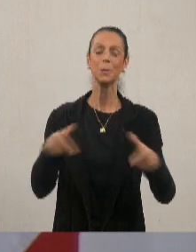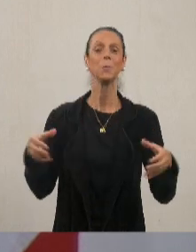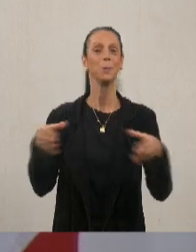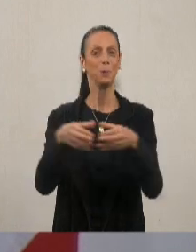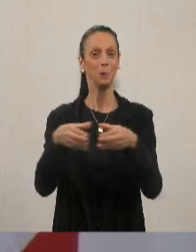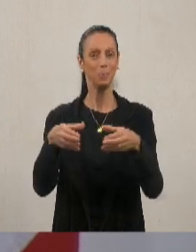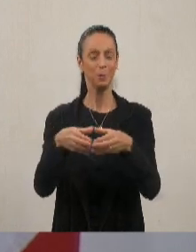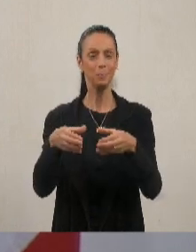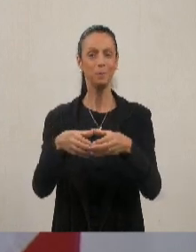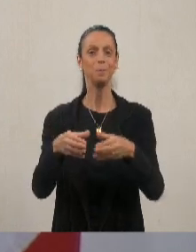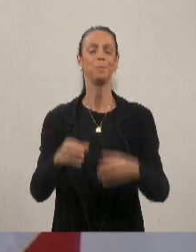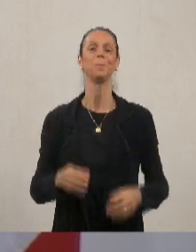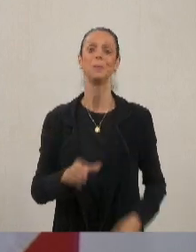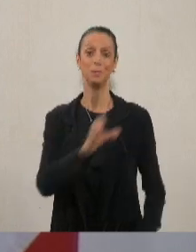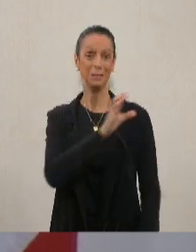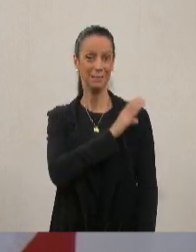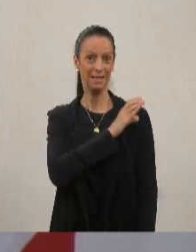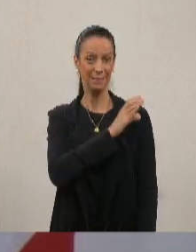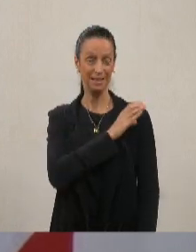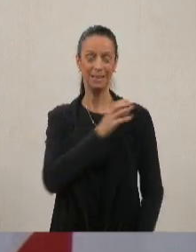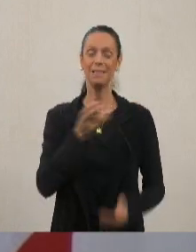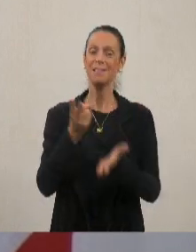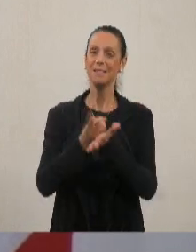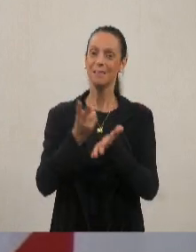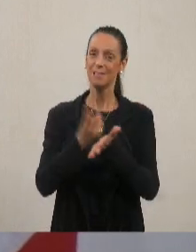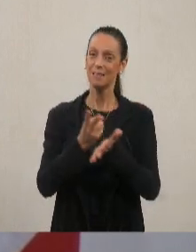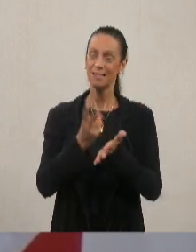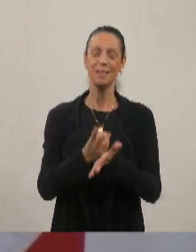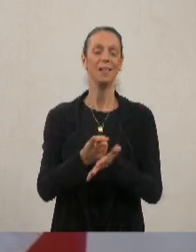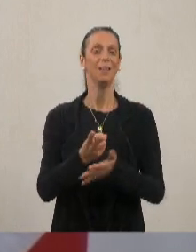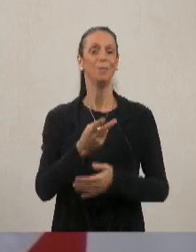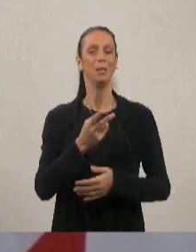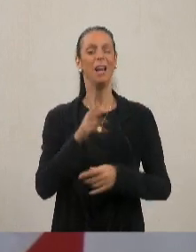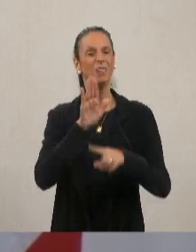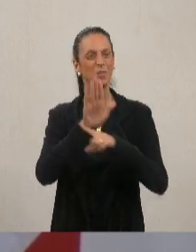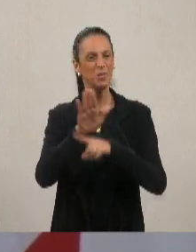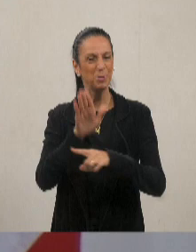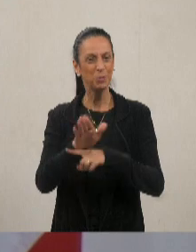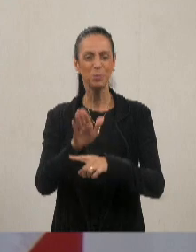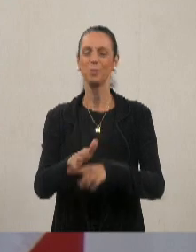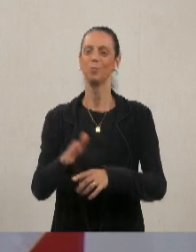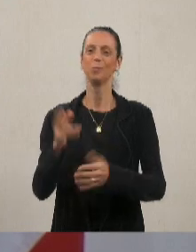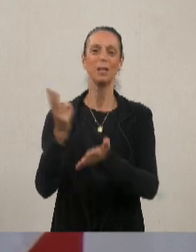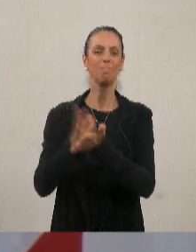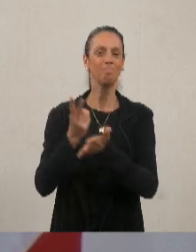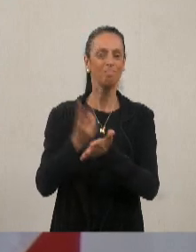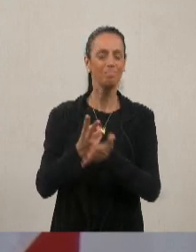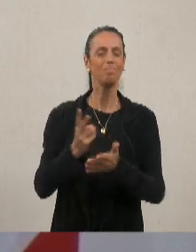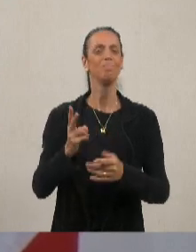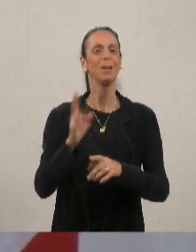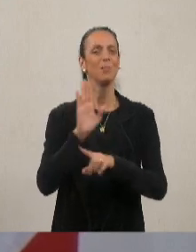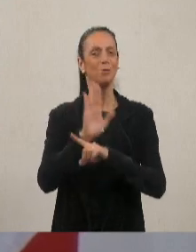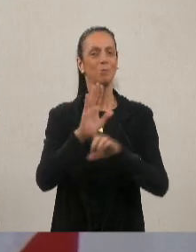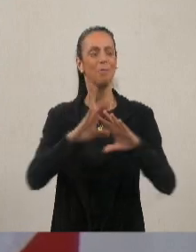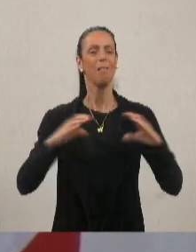do CI, que está sempre disposta a ajudar sempre a nossa comunidade.